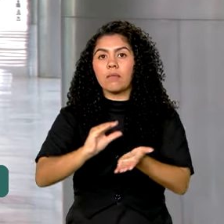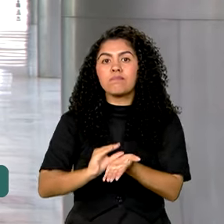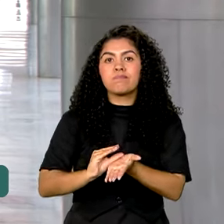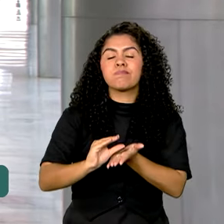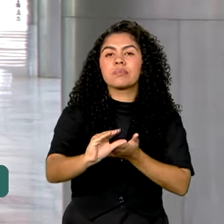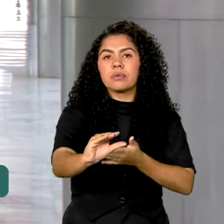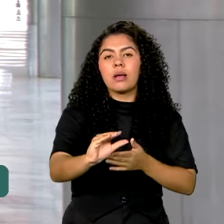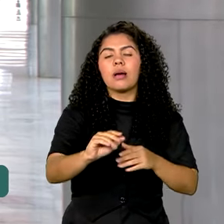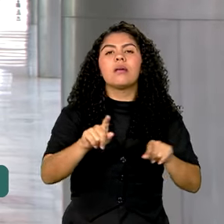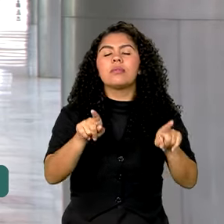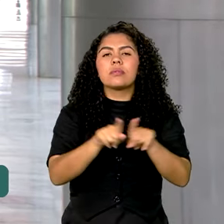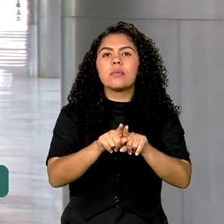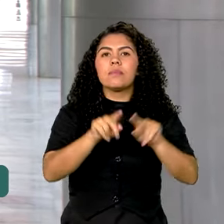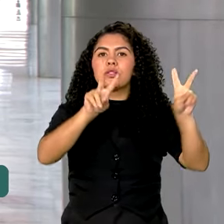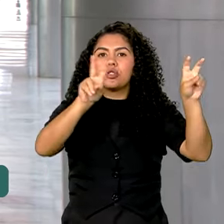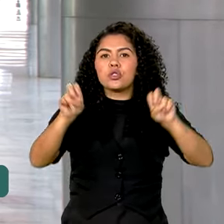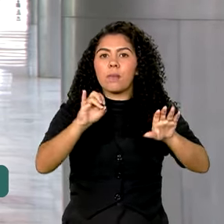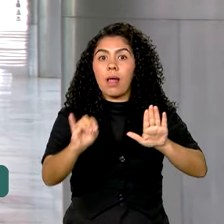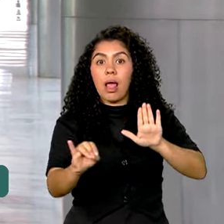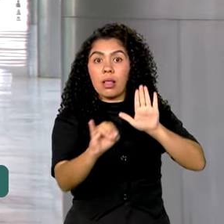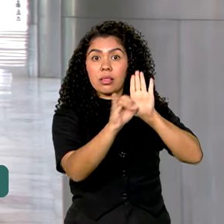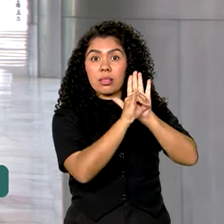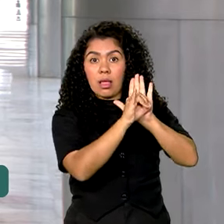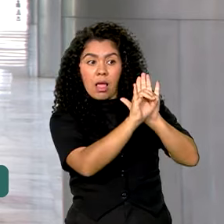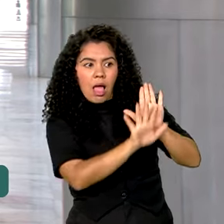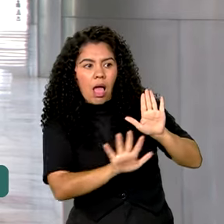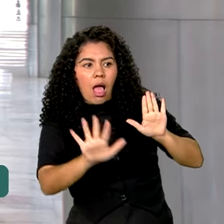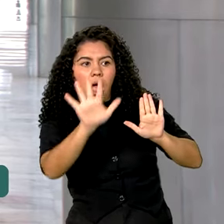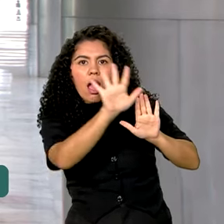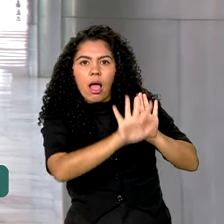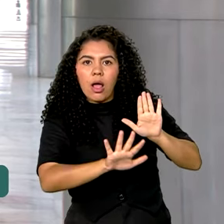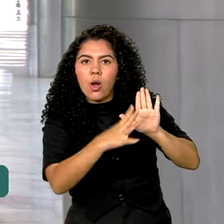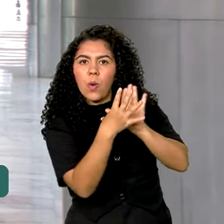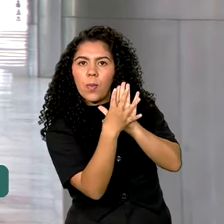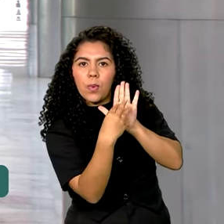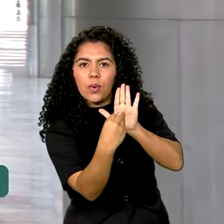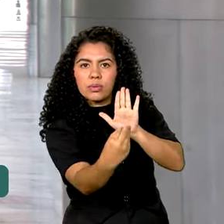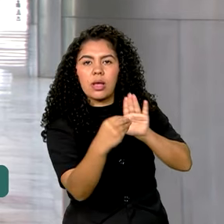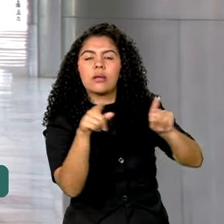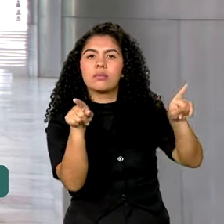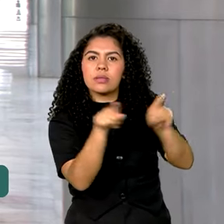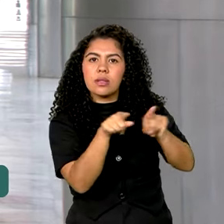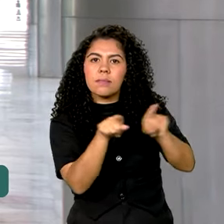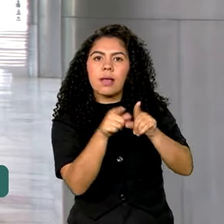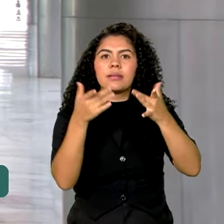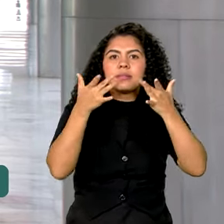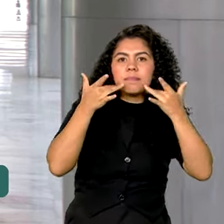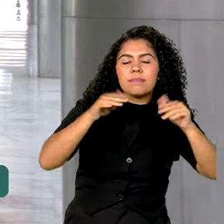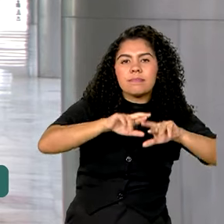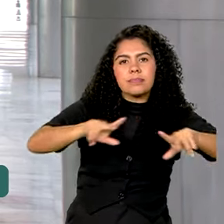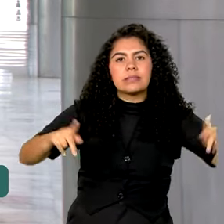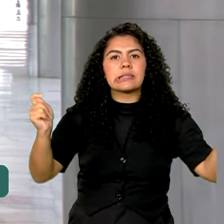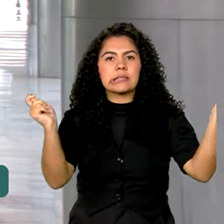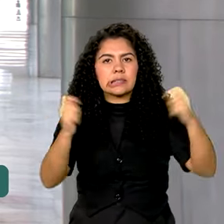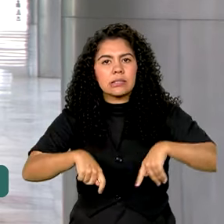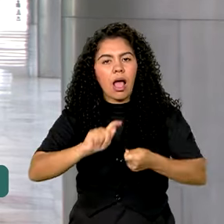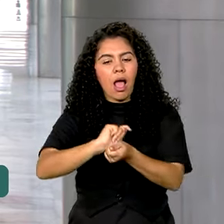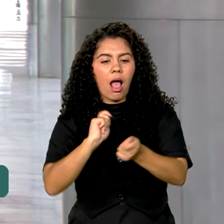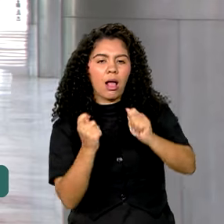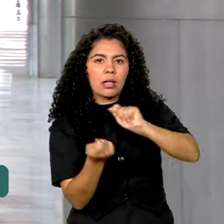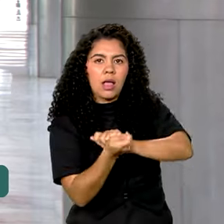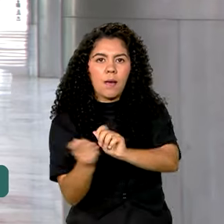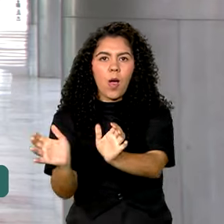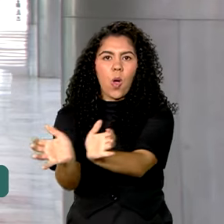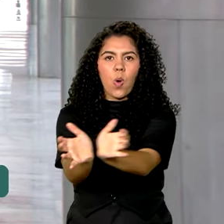cultura a identidade visual da campanha e modelos de peças para as redes sociais que poderão ser adaptadas pelos grupos